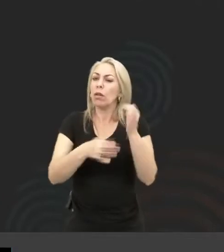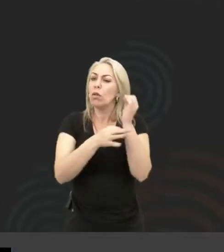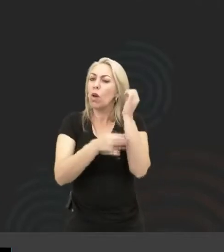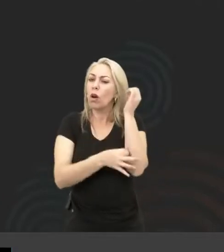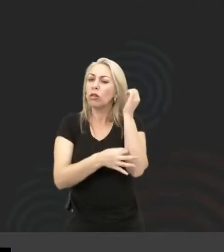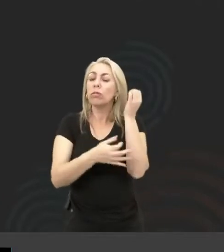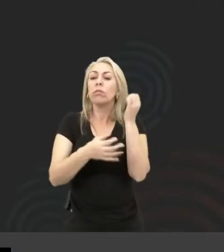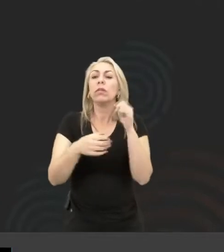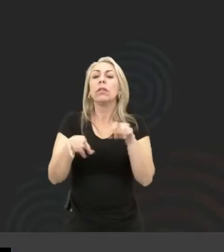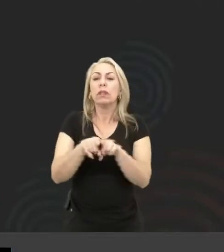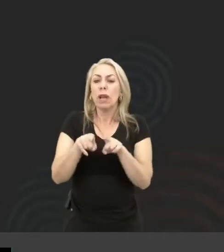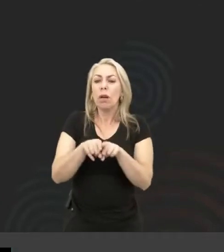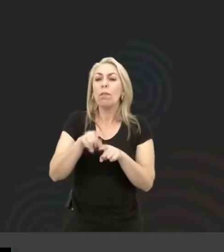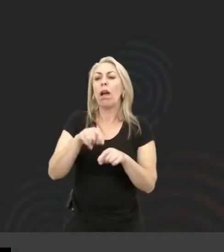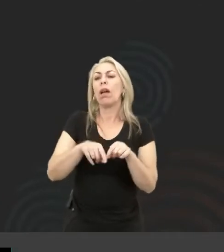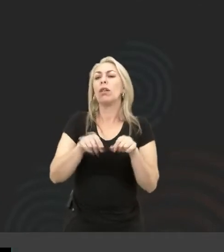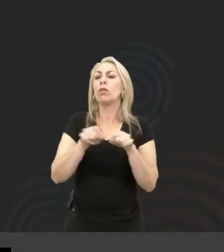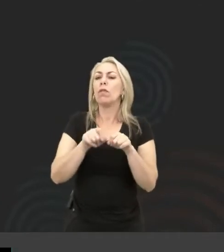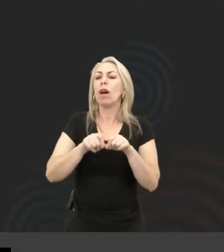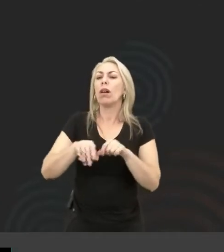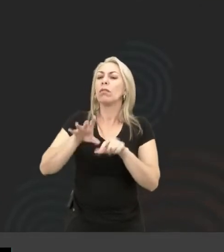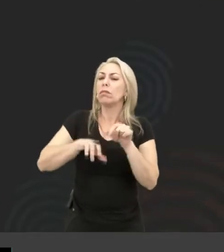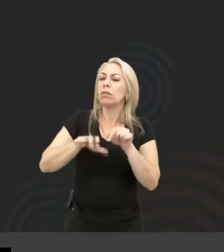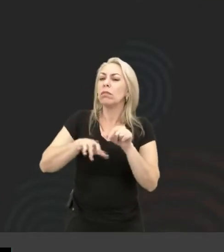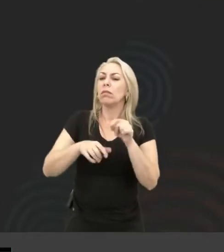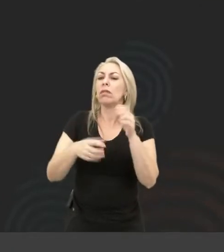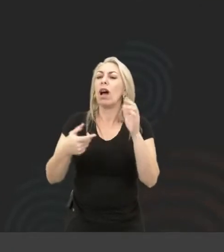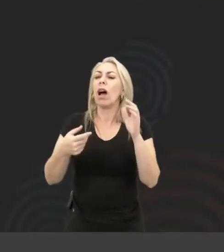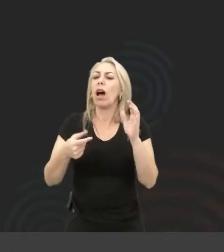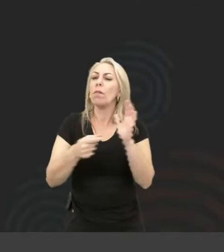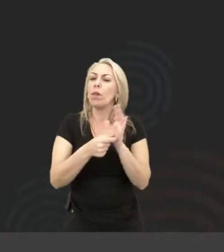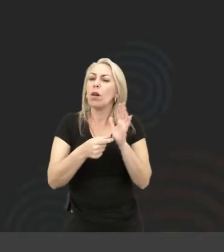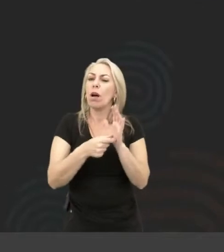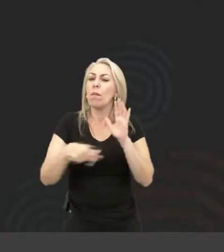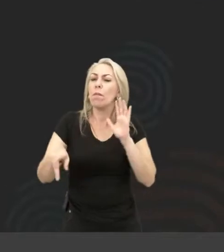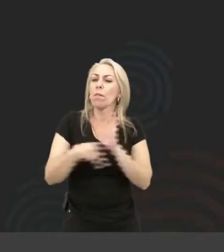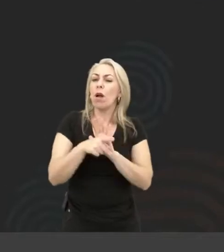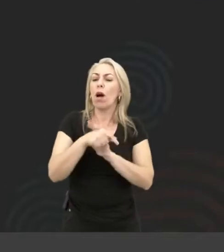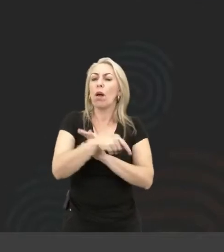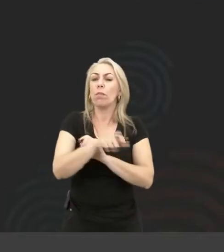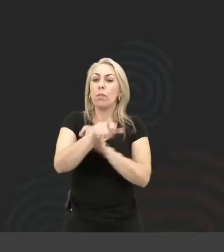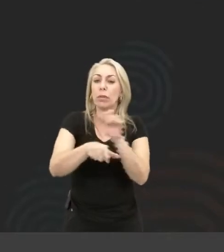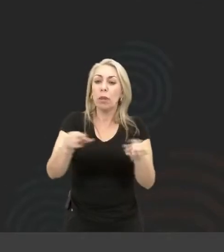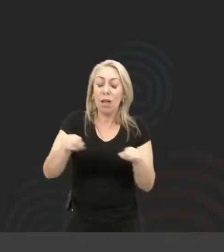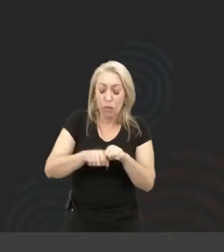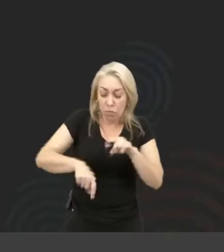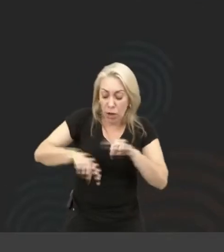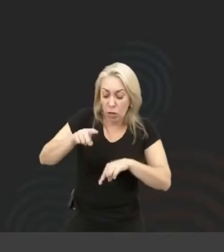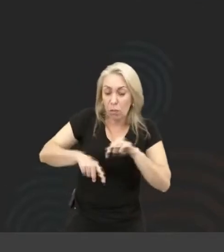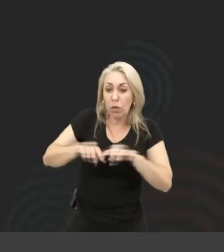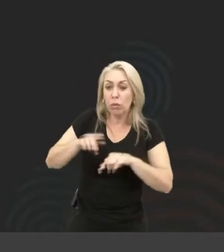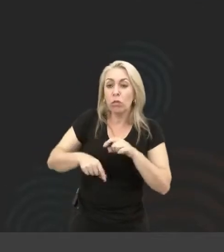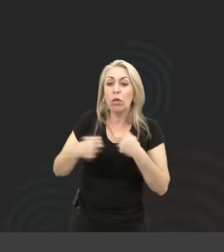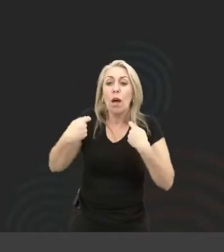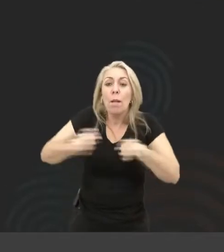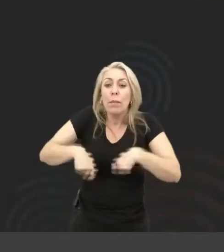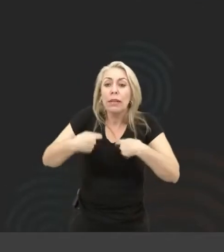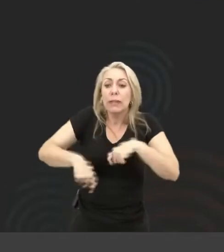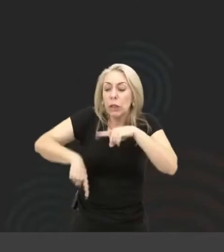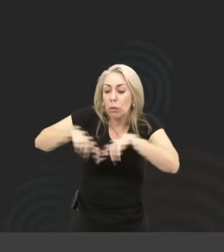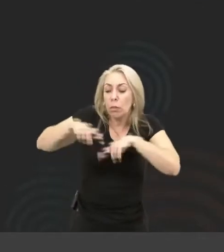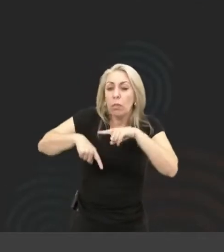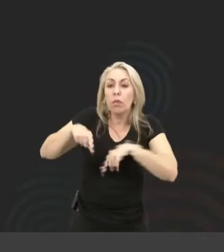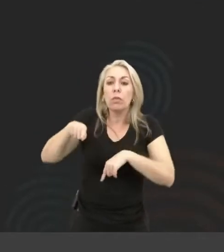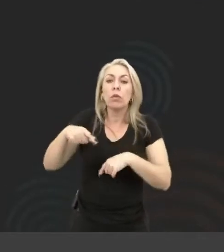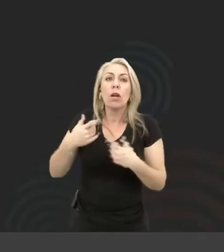também você programa para pessoas. Quando você faz um produto, você precisa que esse produto, que um